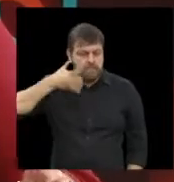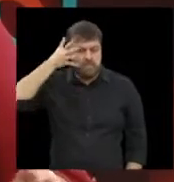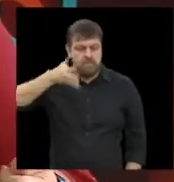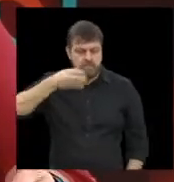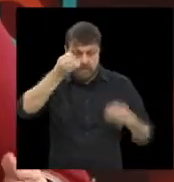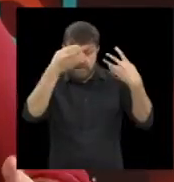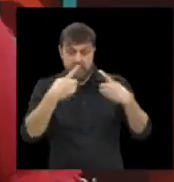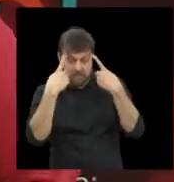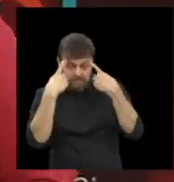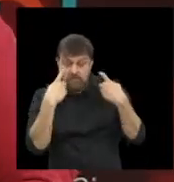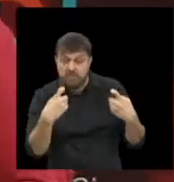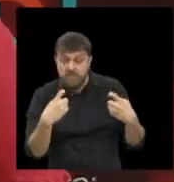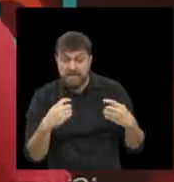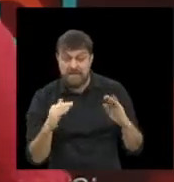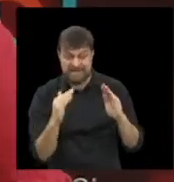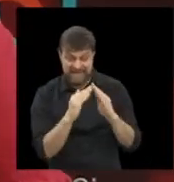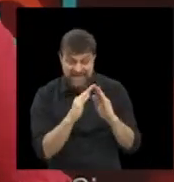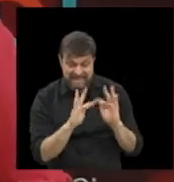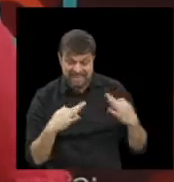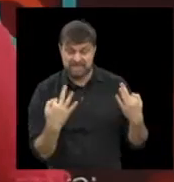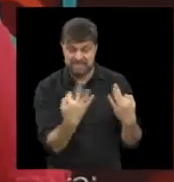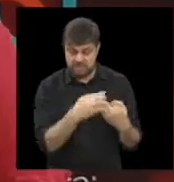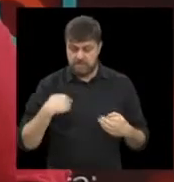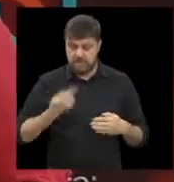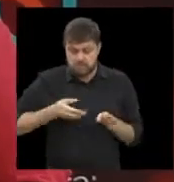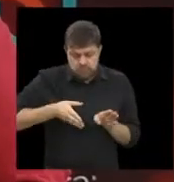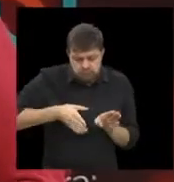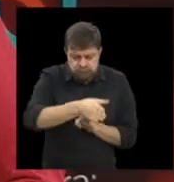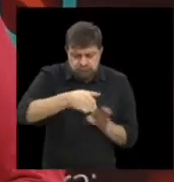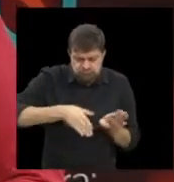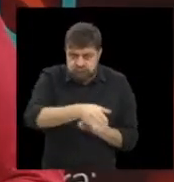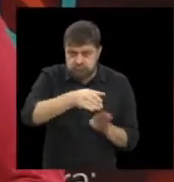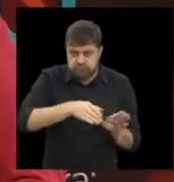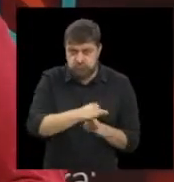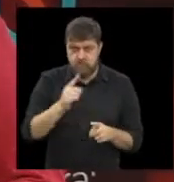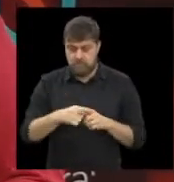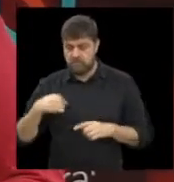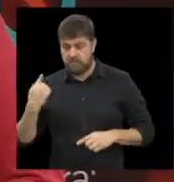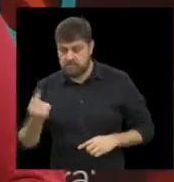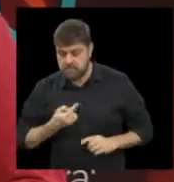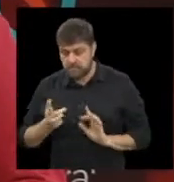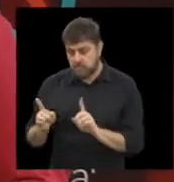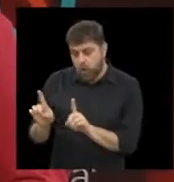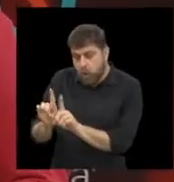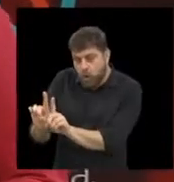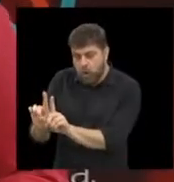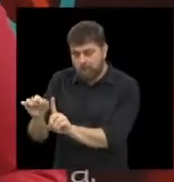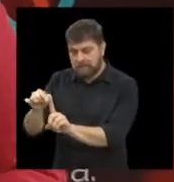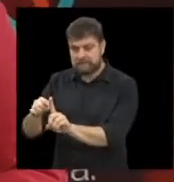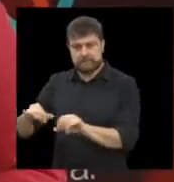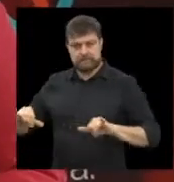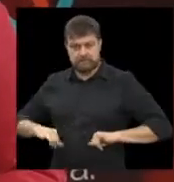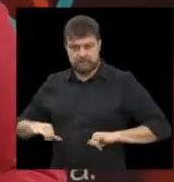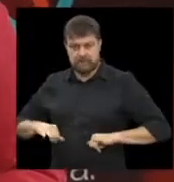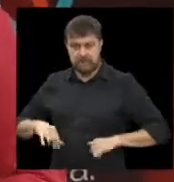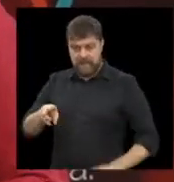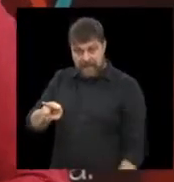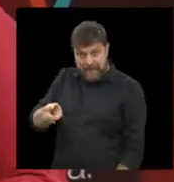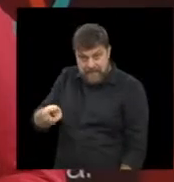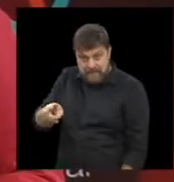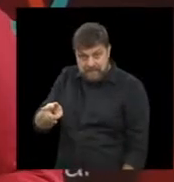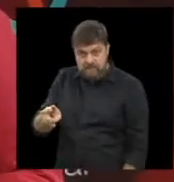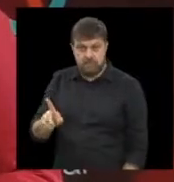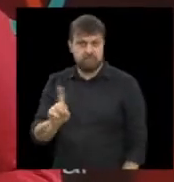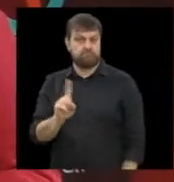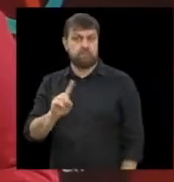relacionamento abusivo. Por quê? Quando a gente fala de relacionamento abusivo, né, a gente pensa assim, é casal. Mas